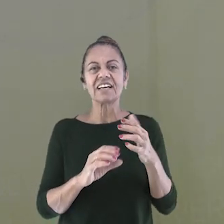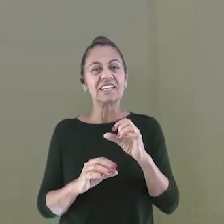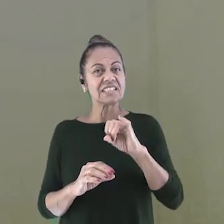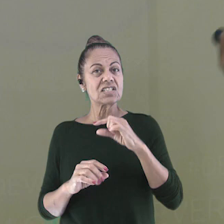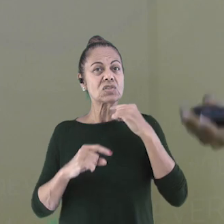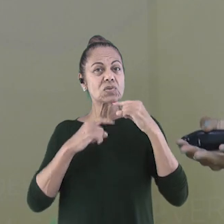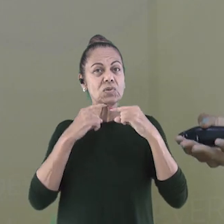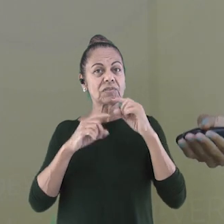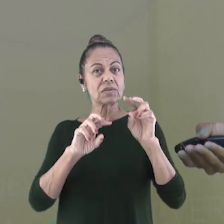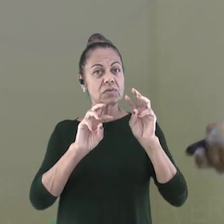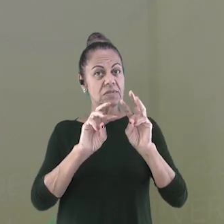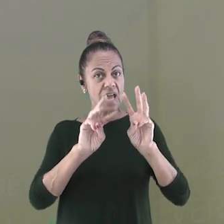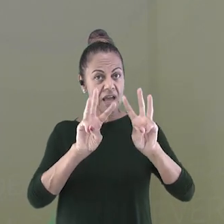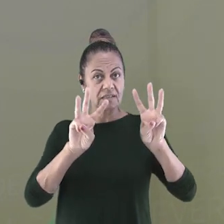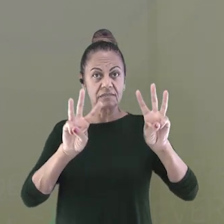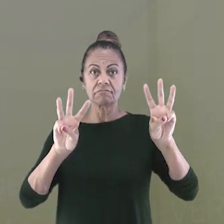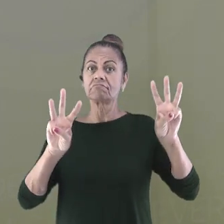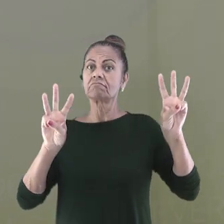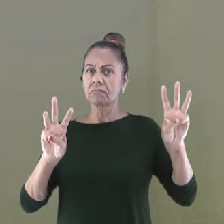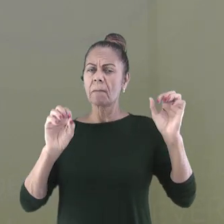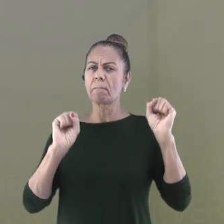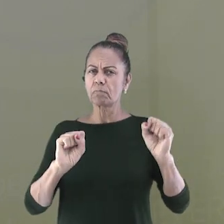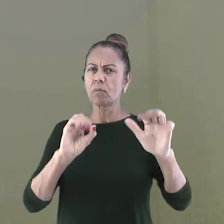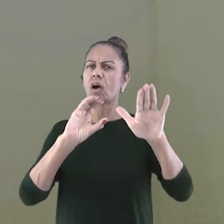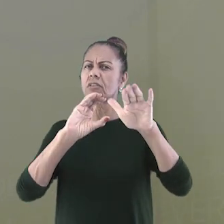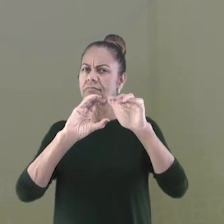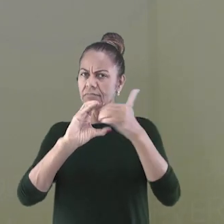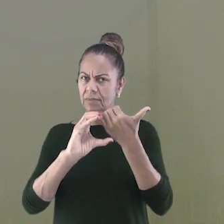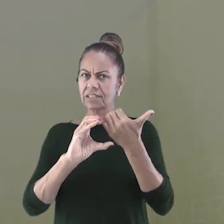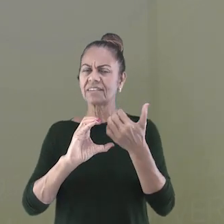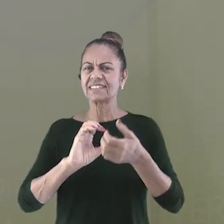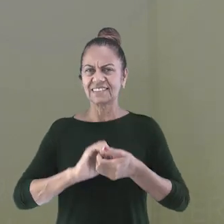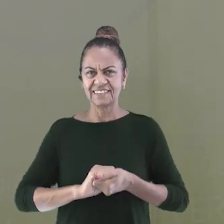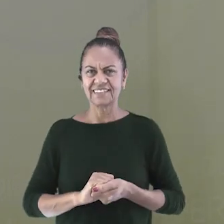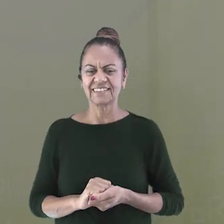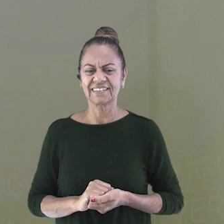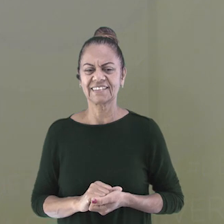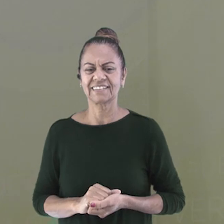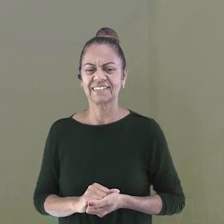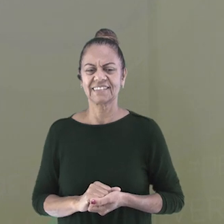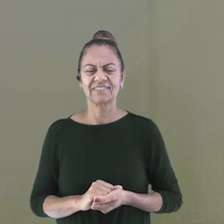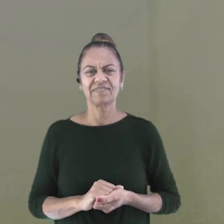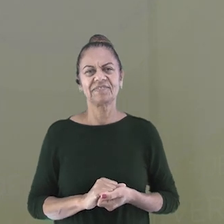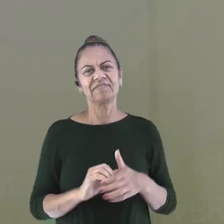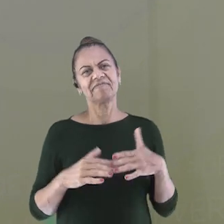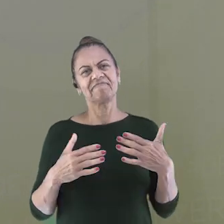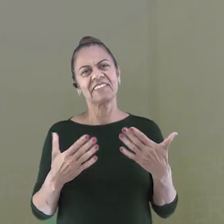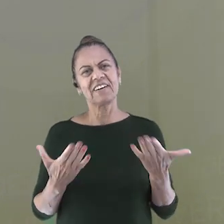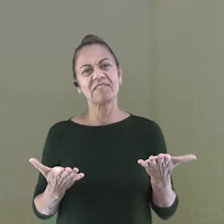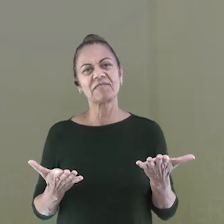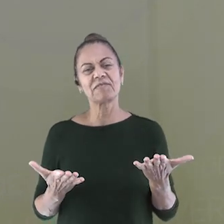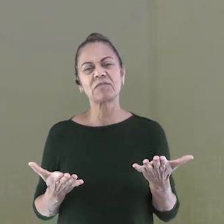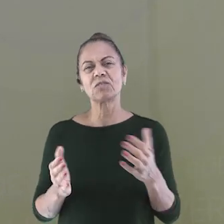Ou deixar sua dúvida lá no site www.tvdeverencasa.com